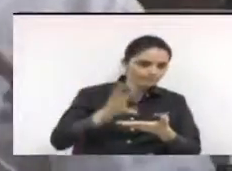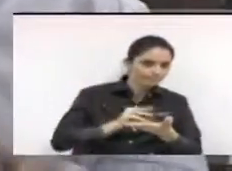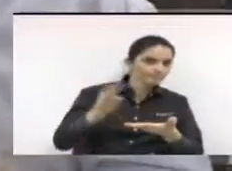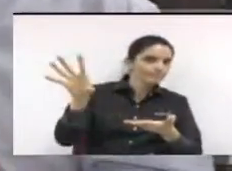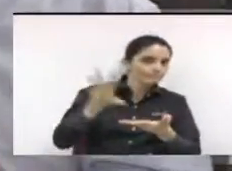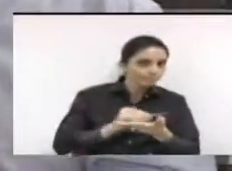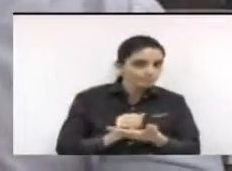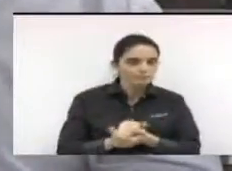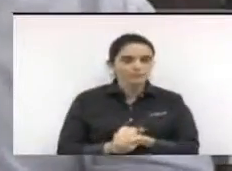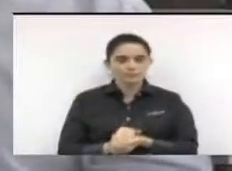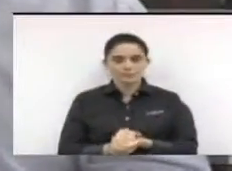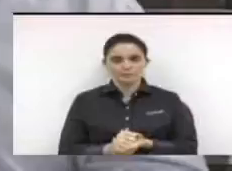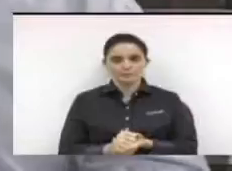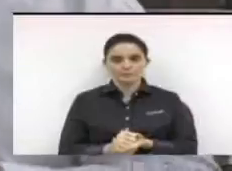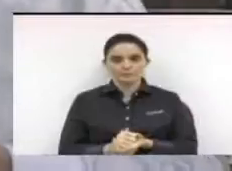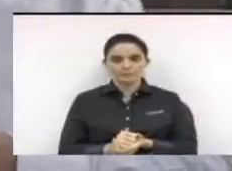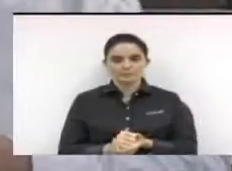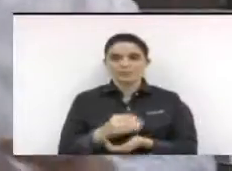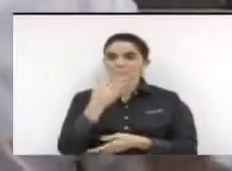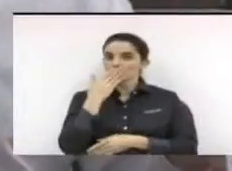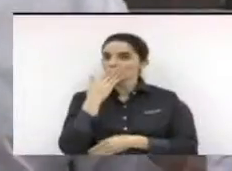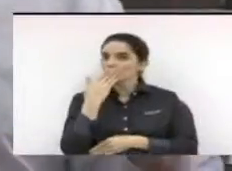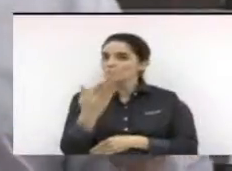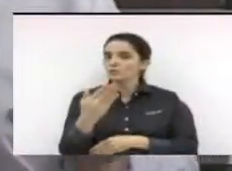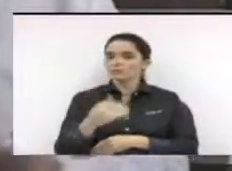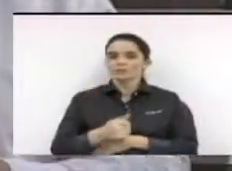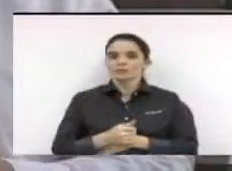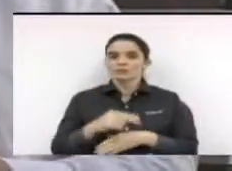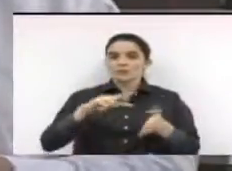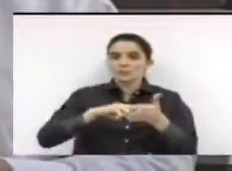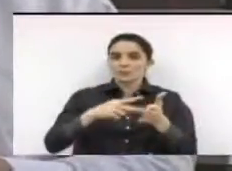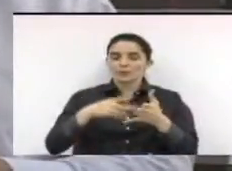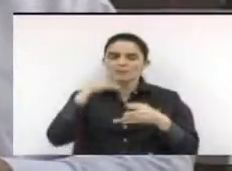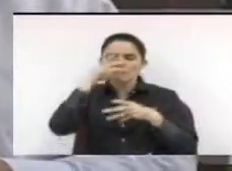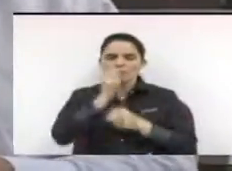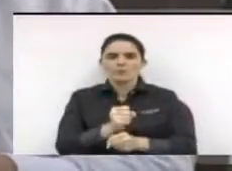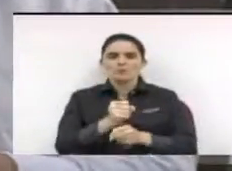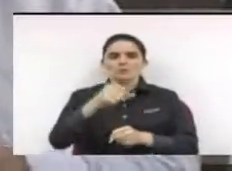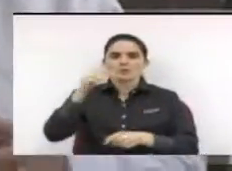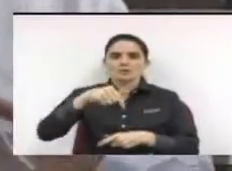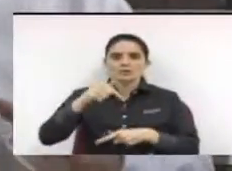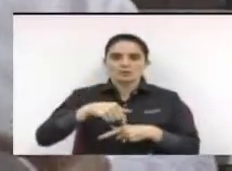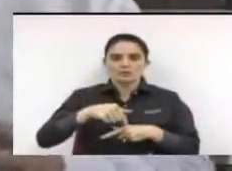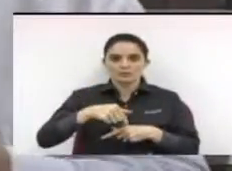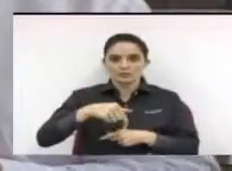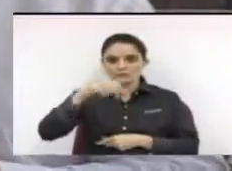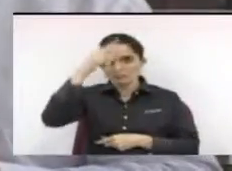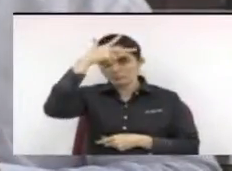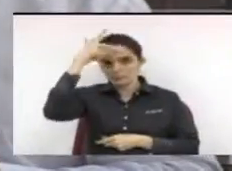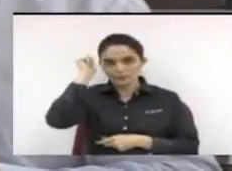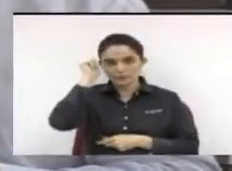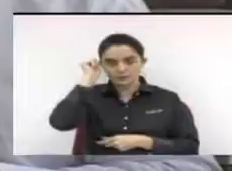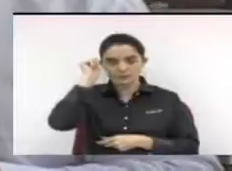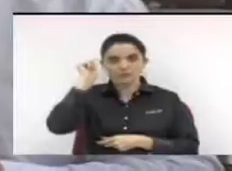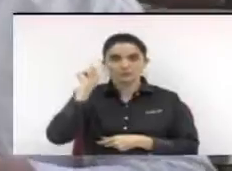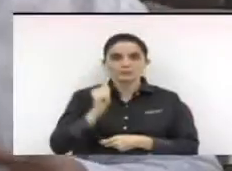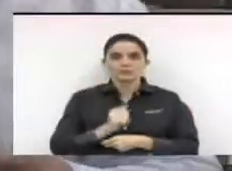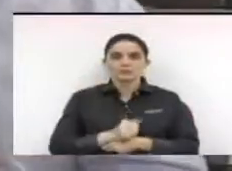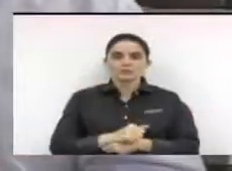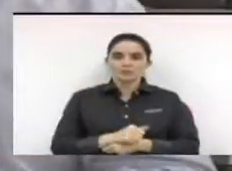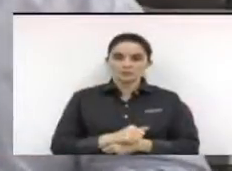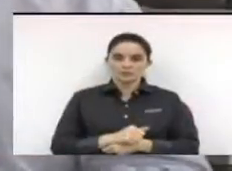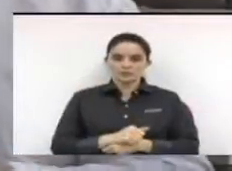impositivo vem fortalecer o legislativo e é a oportunidade, senhores, de nós criarmos um marco na